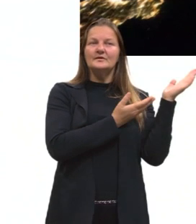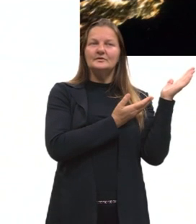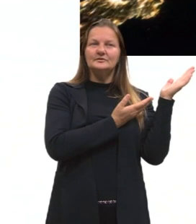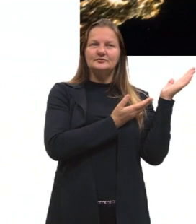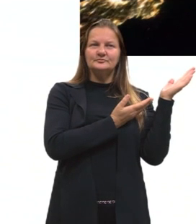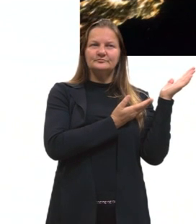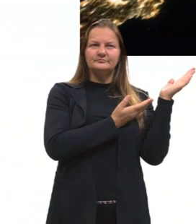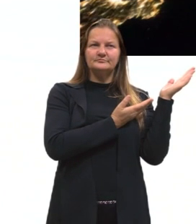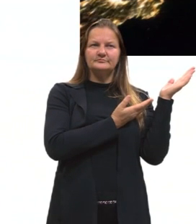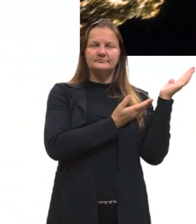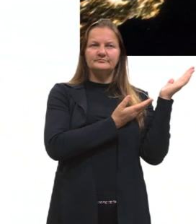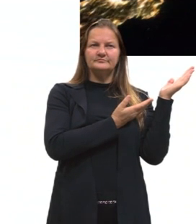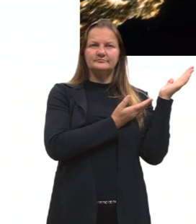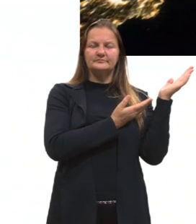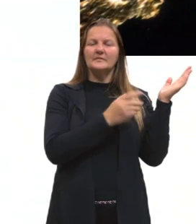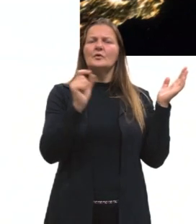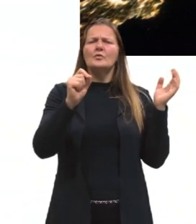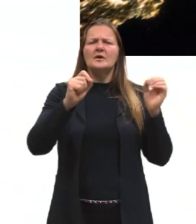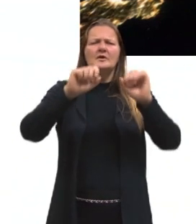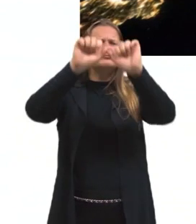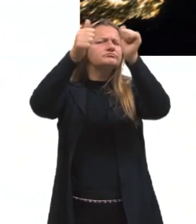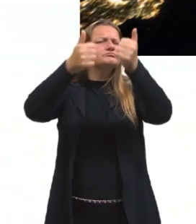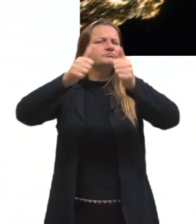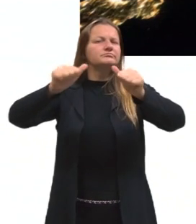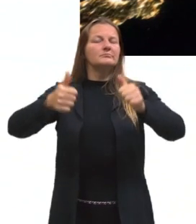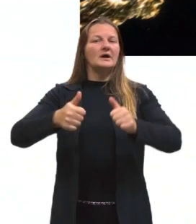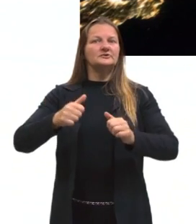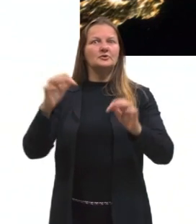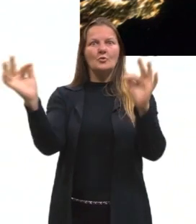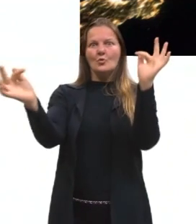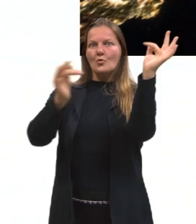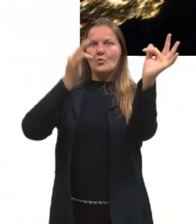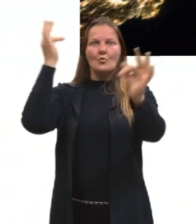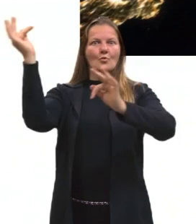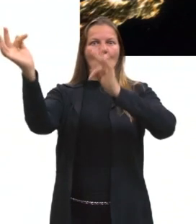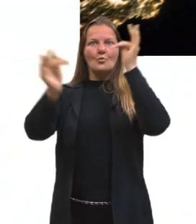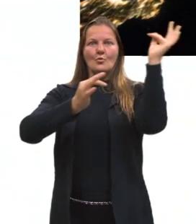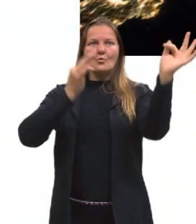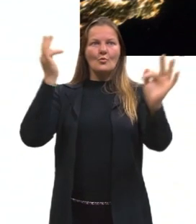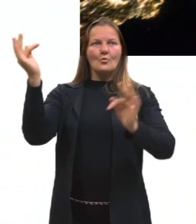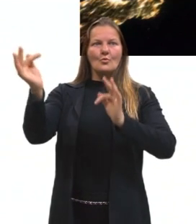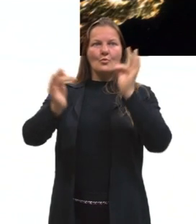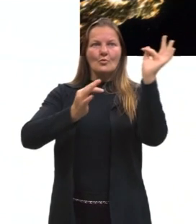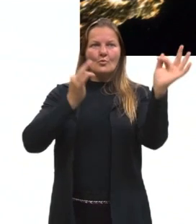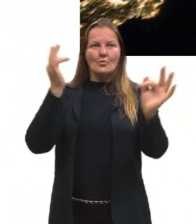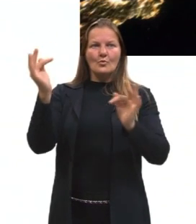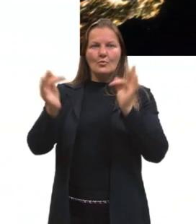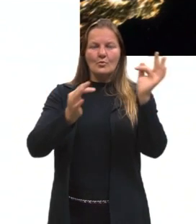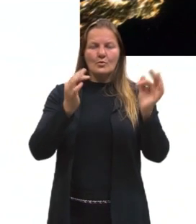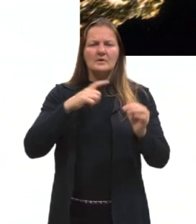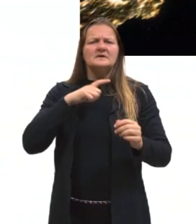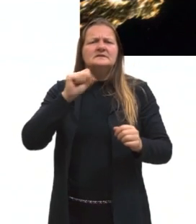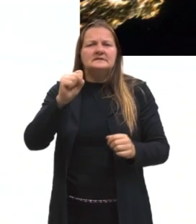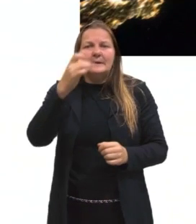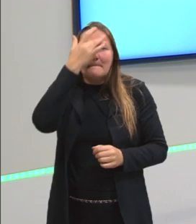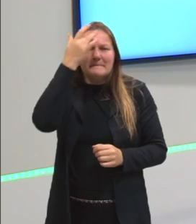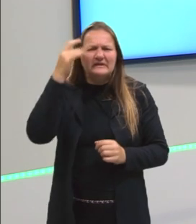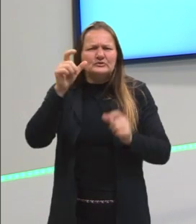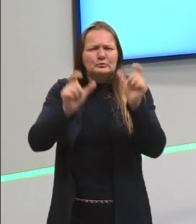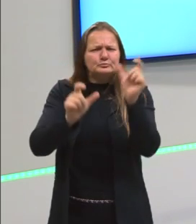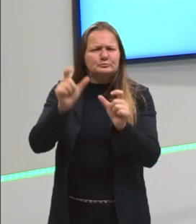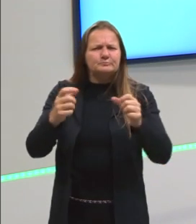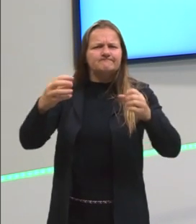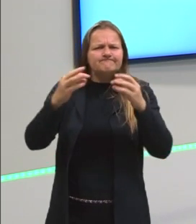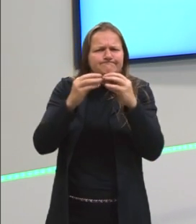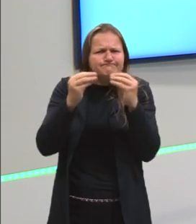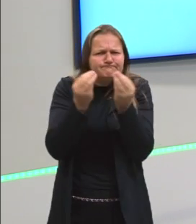imagens para vocês. Essas imagens aqui são fantásticas, tá, gurizada? Quando nós temos um aglomerado muito grande de pessoas, nós